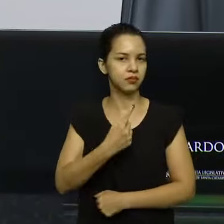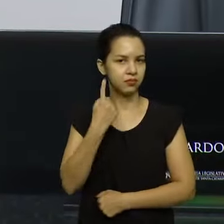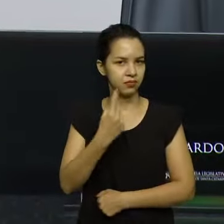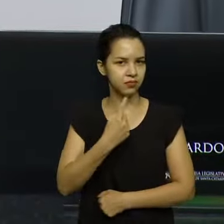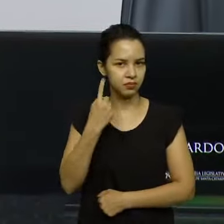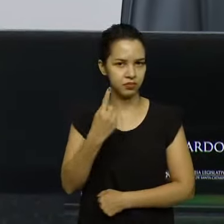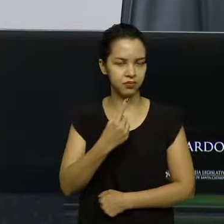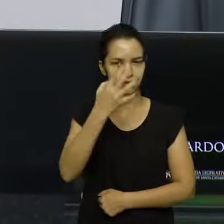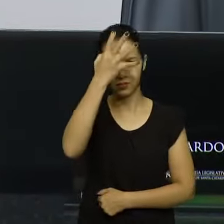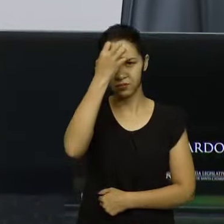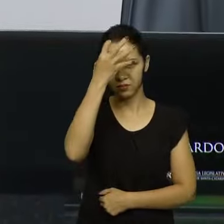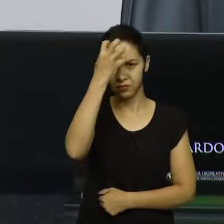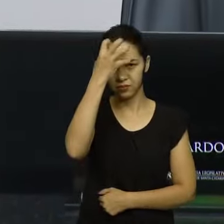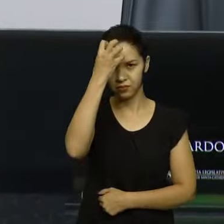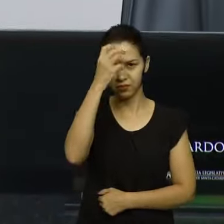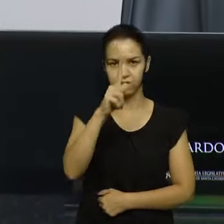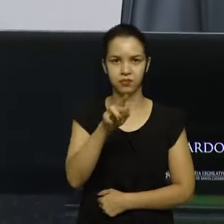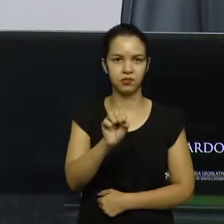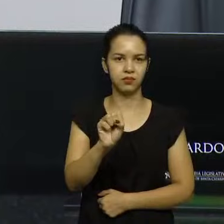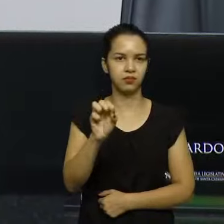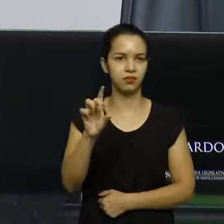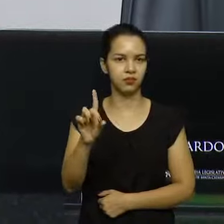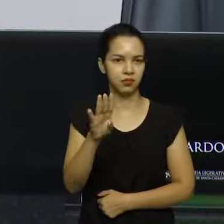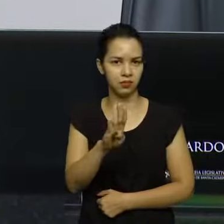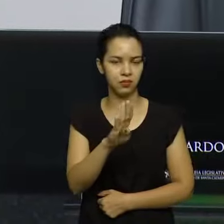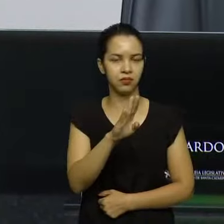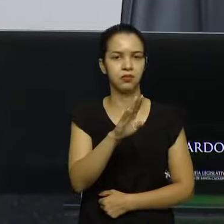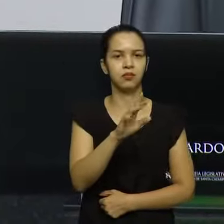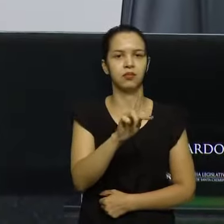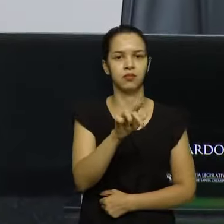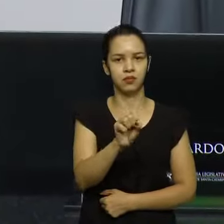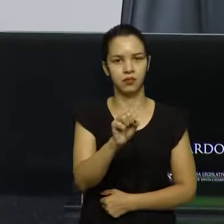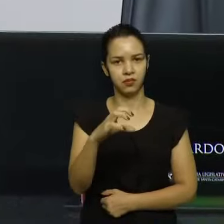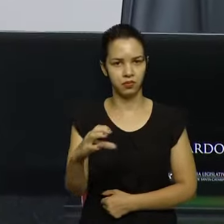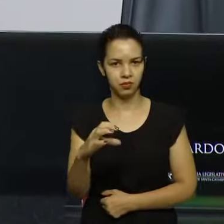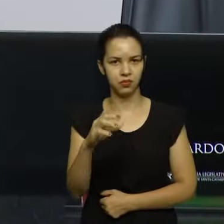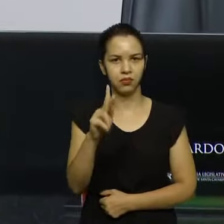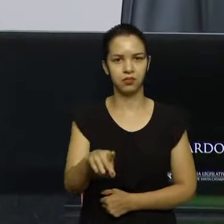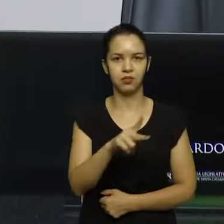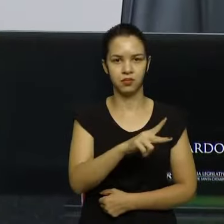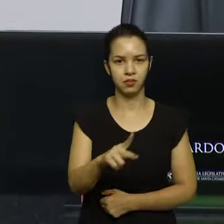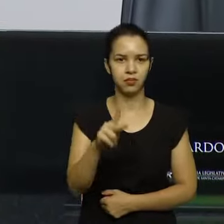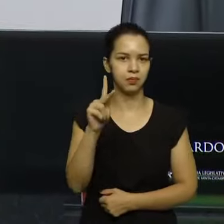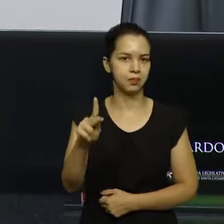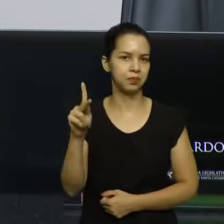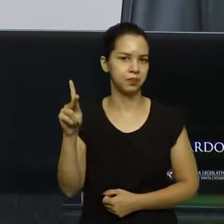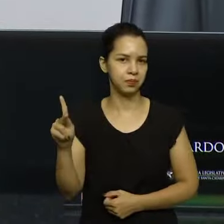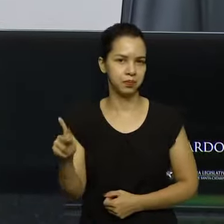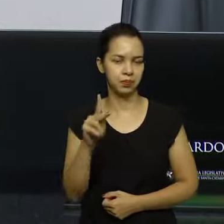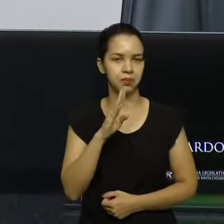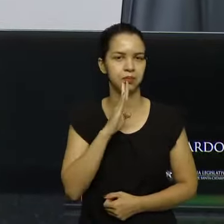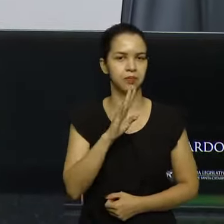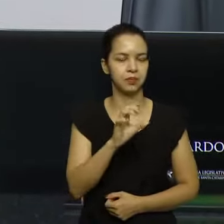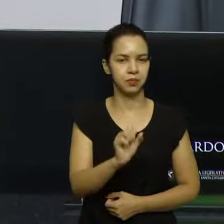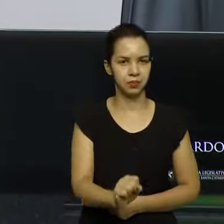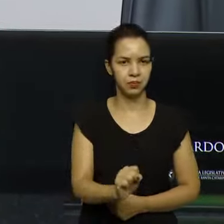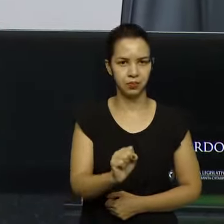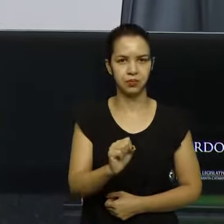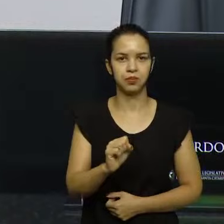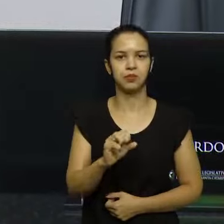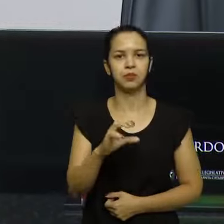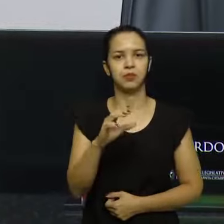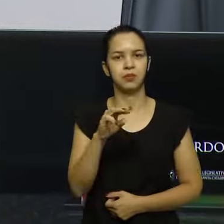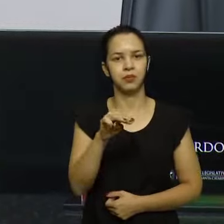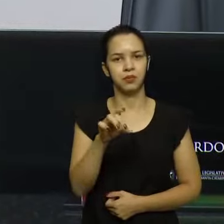Ismael dos Santos, PSDB, PSC, padre Pedro Baldiceira, PT, Bruno Souza, Bloco MDB